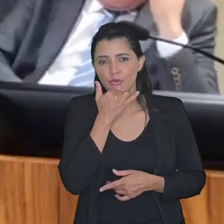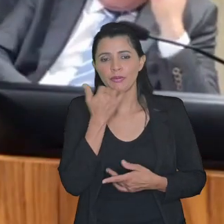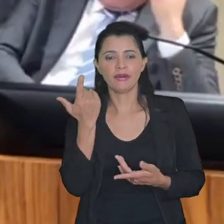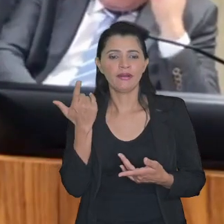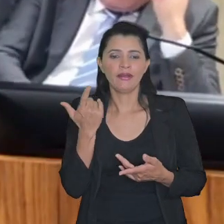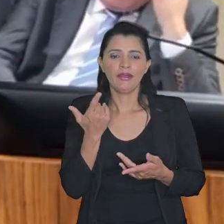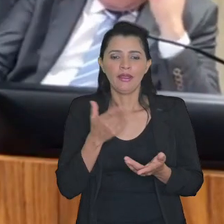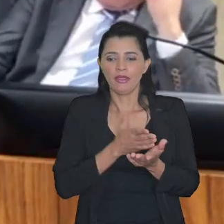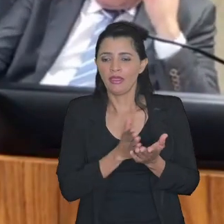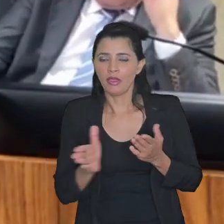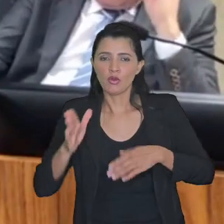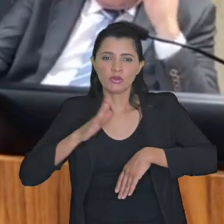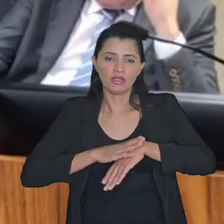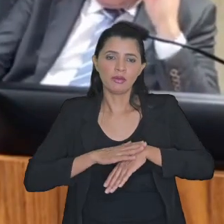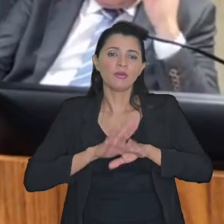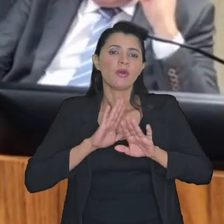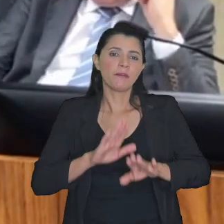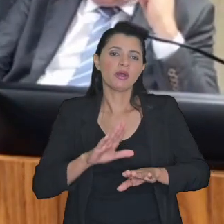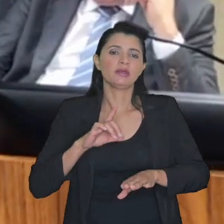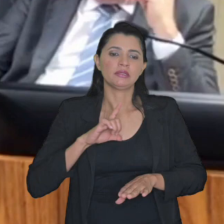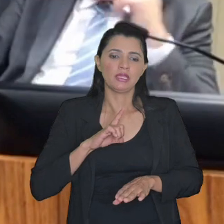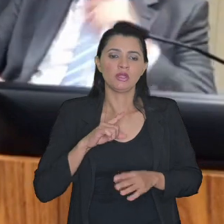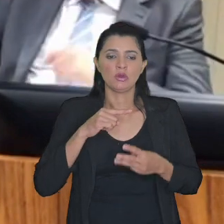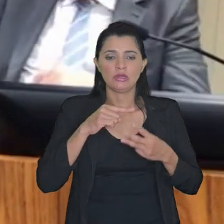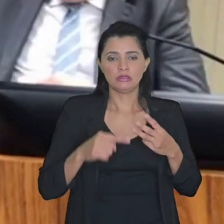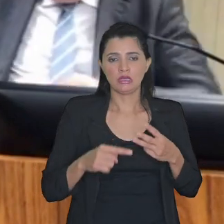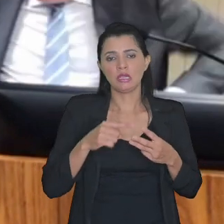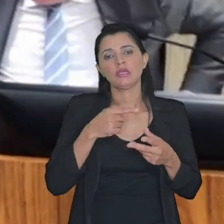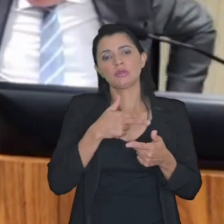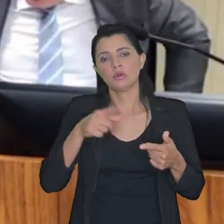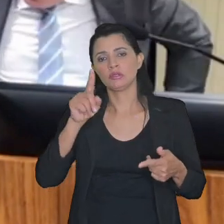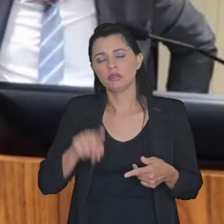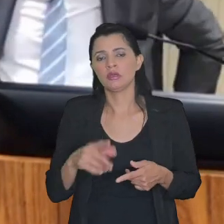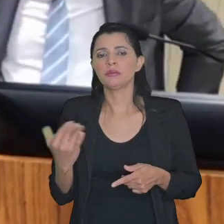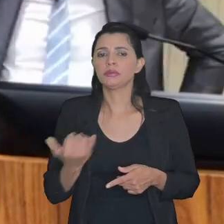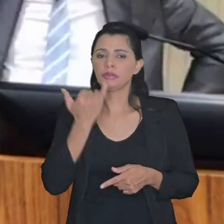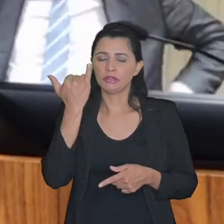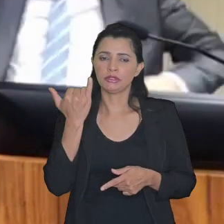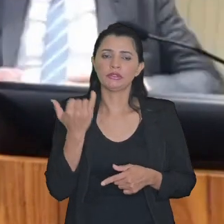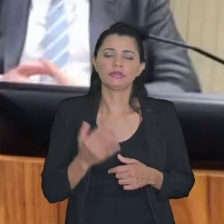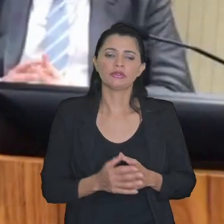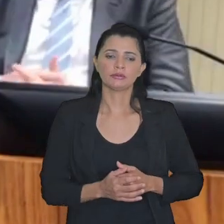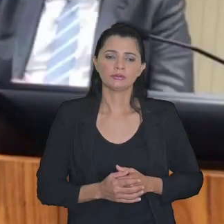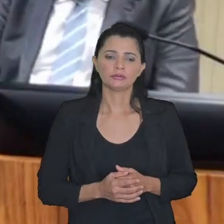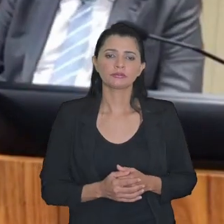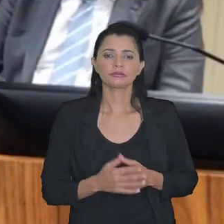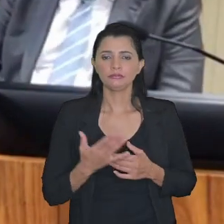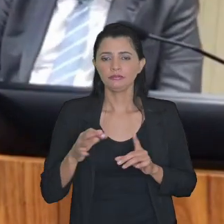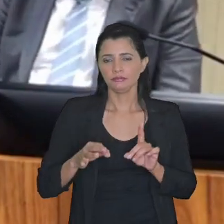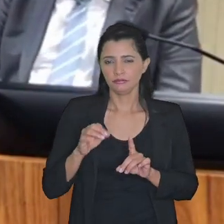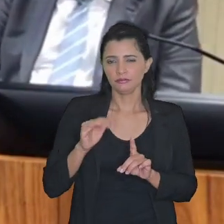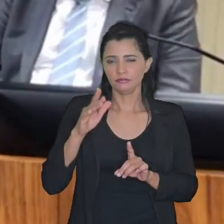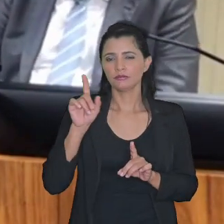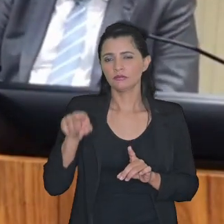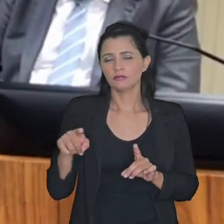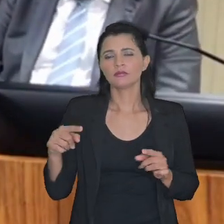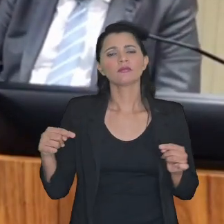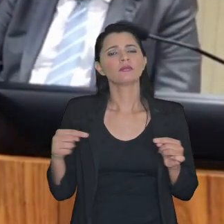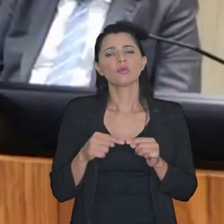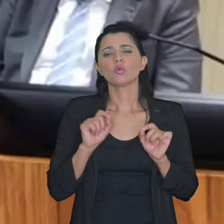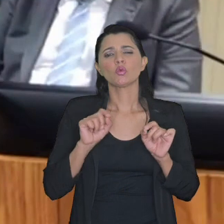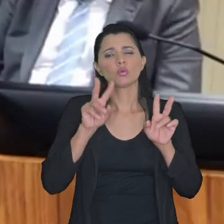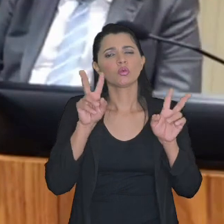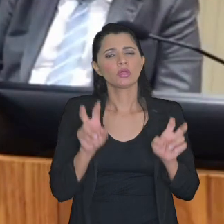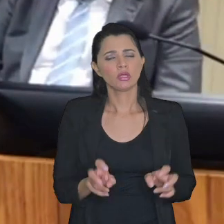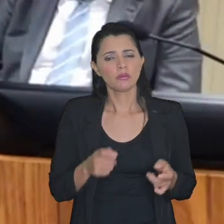eu estou desgarrando do tempo mas eu tenho três pontos que eu acho que são bastante importantes desembargador a respeito